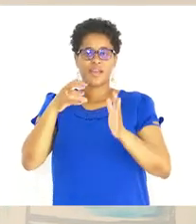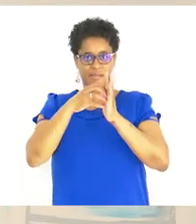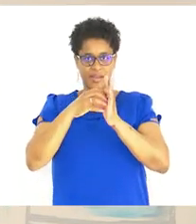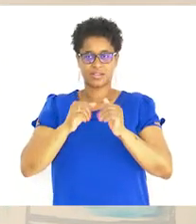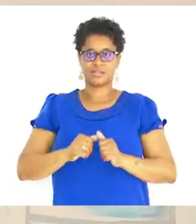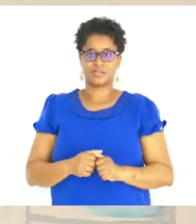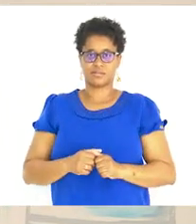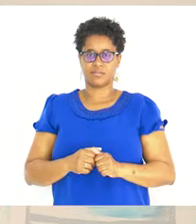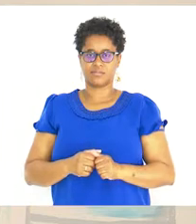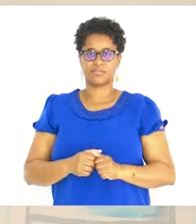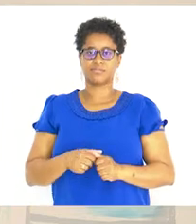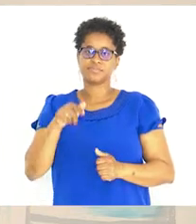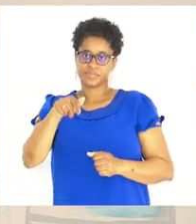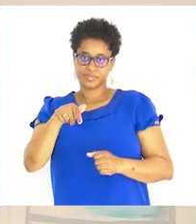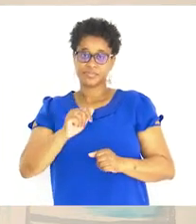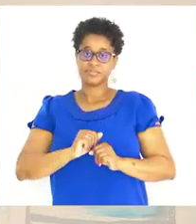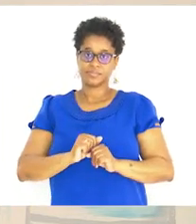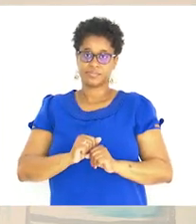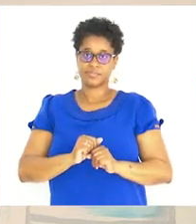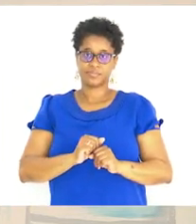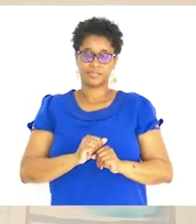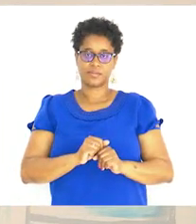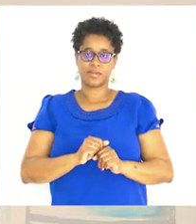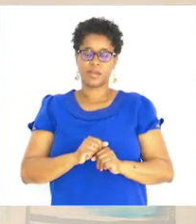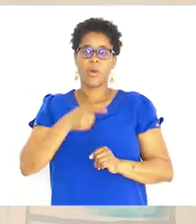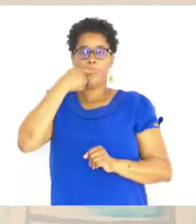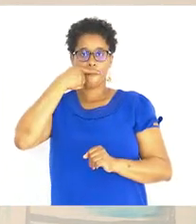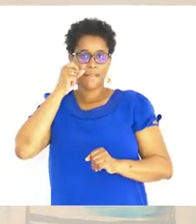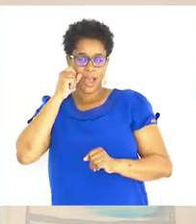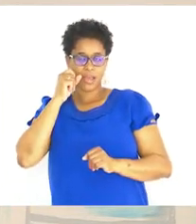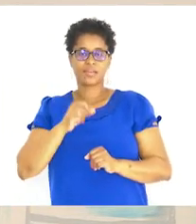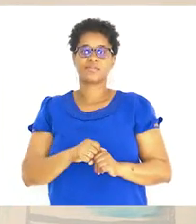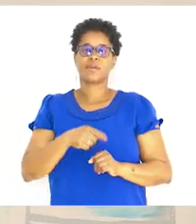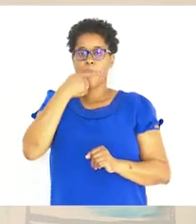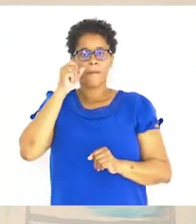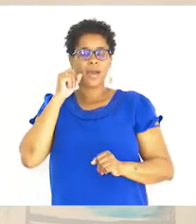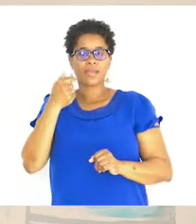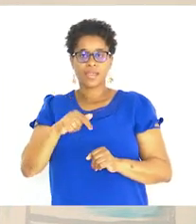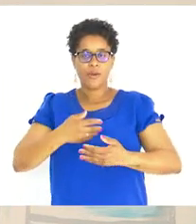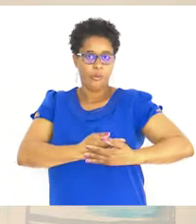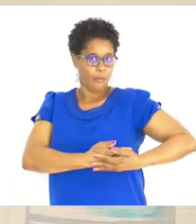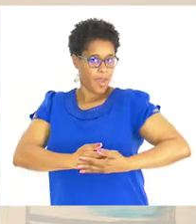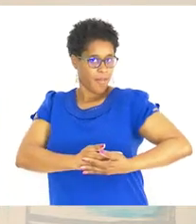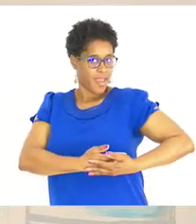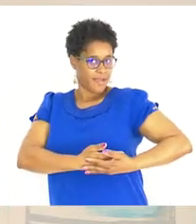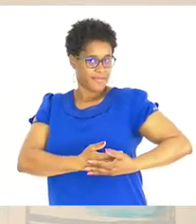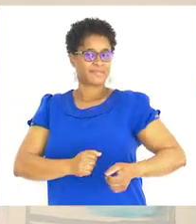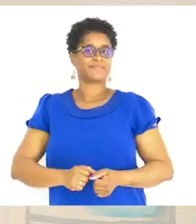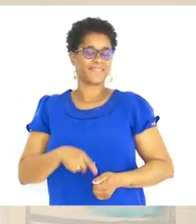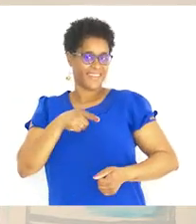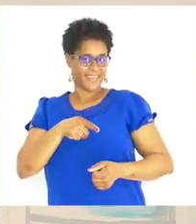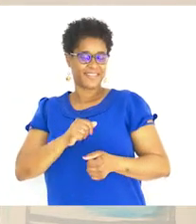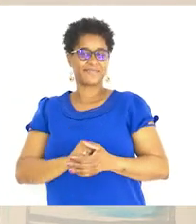imagem Temos aqui O pai O pai tem O bebê ao colo